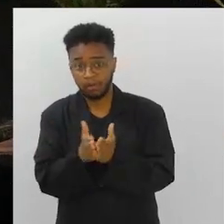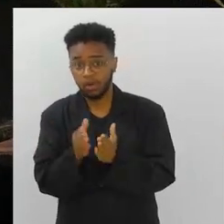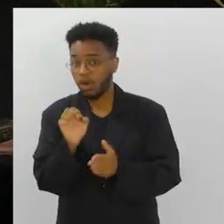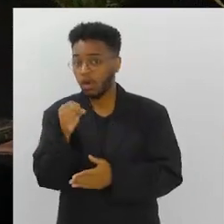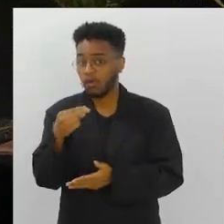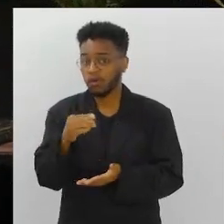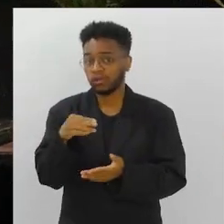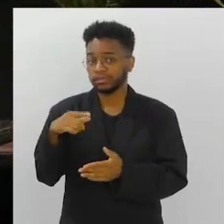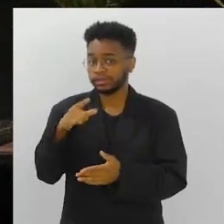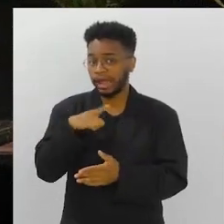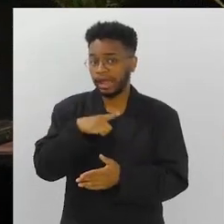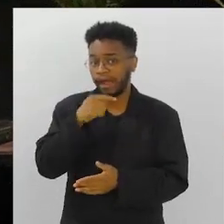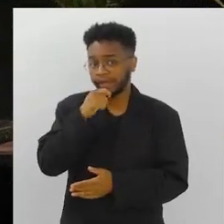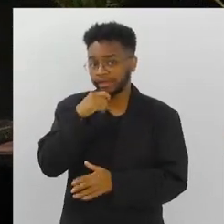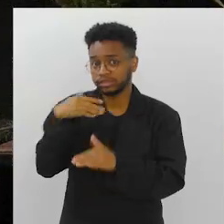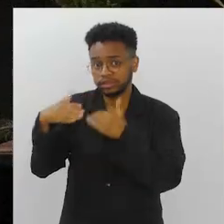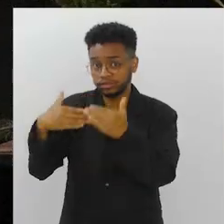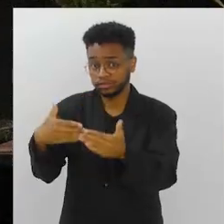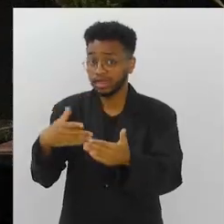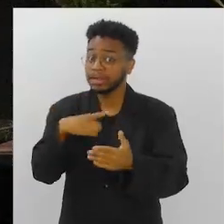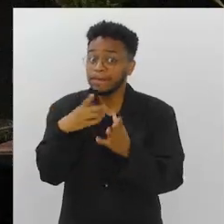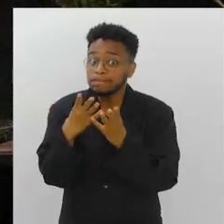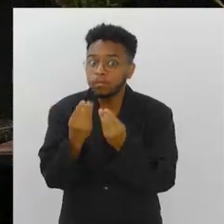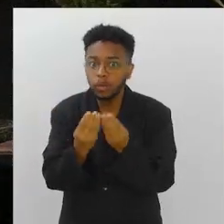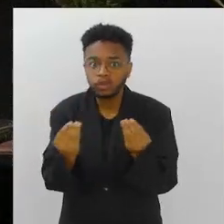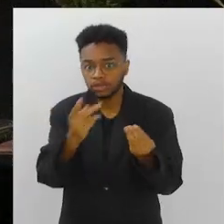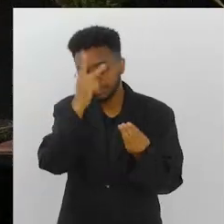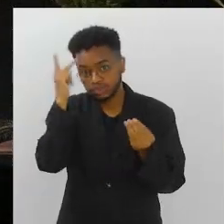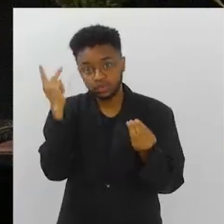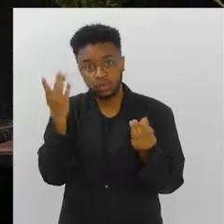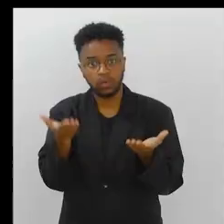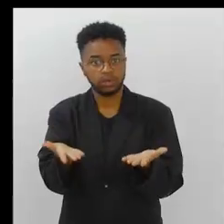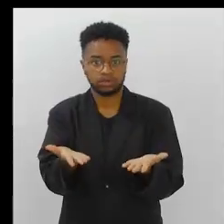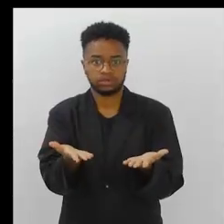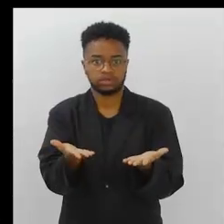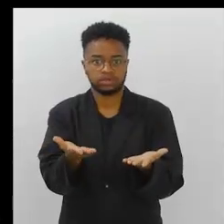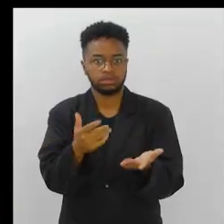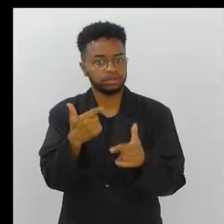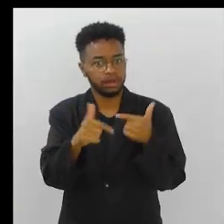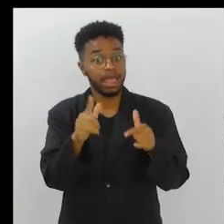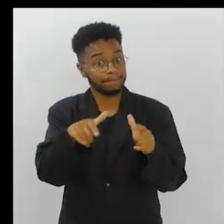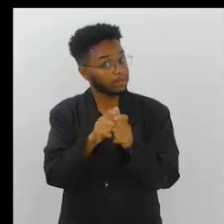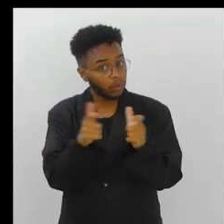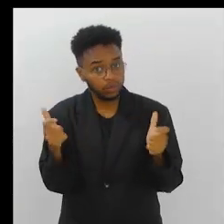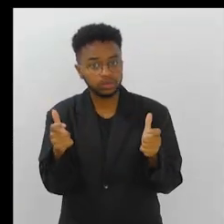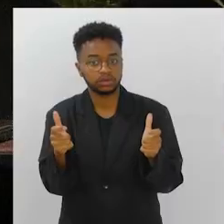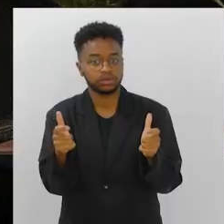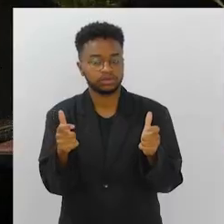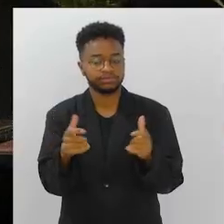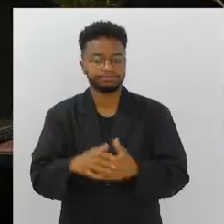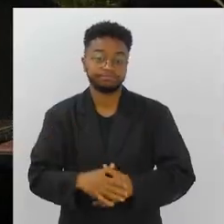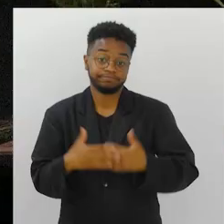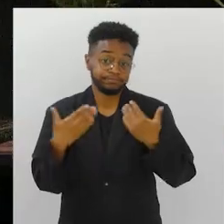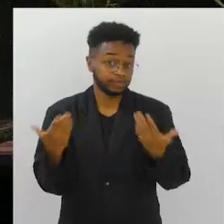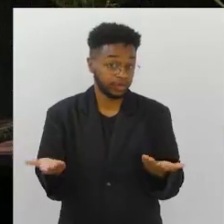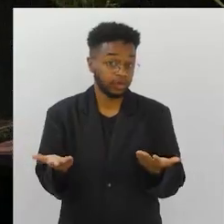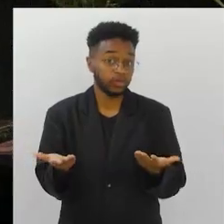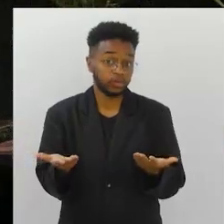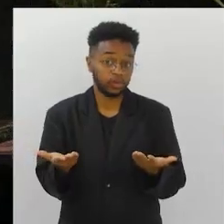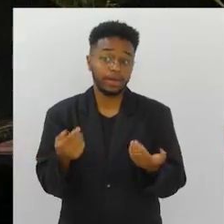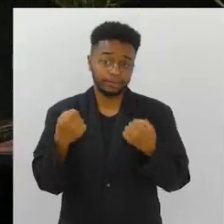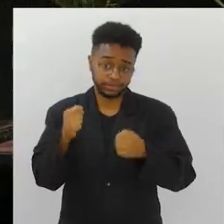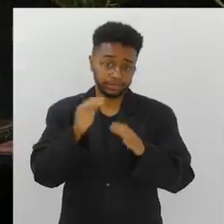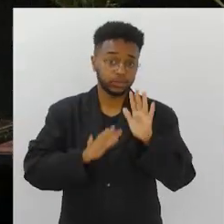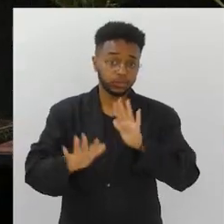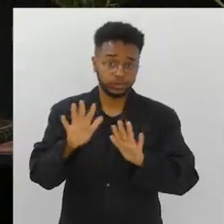pobres ou em desenvolvimento como o nosso, são muitas as pessoas nessas funções. Exatamente. É a maioria das pessoas. Então, não temos